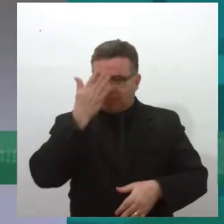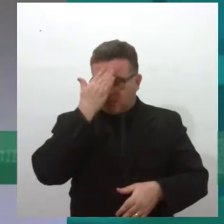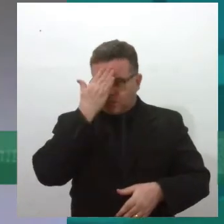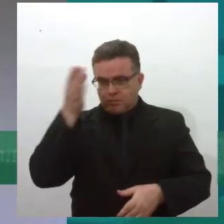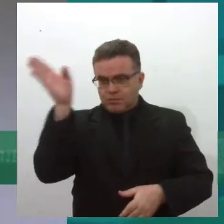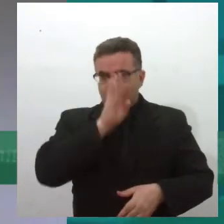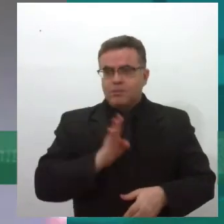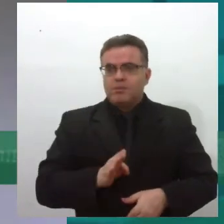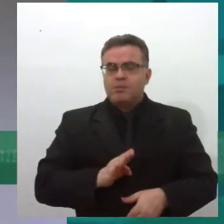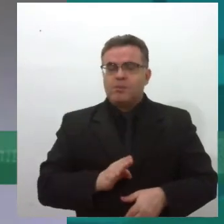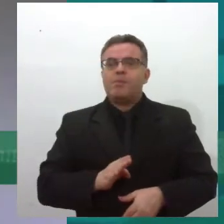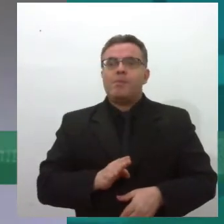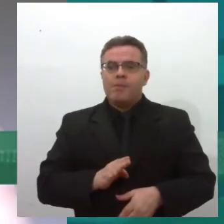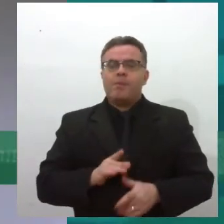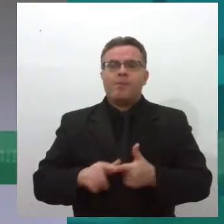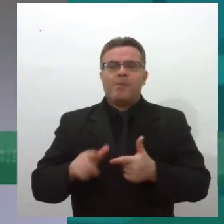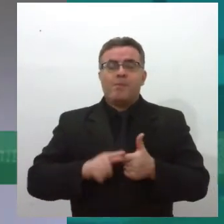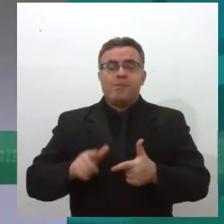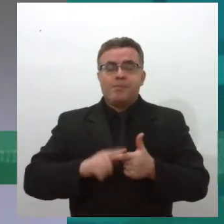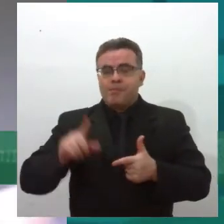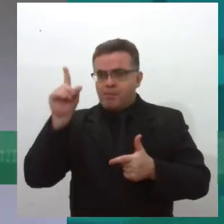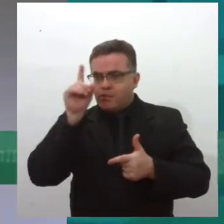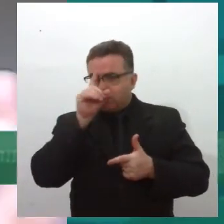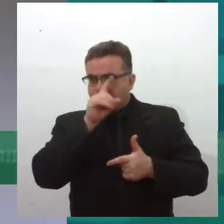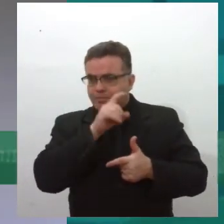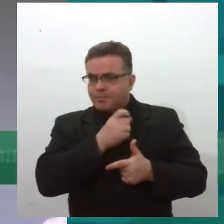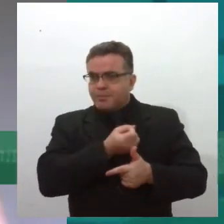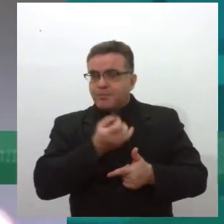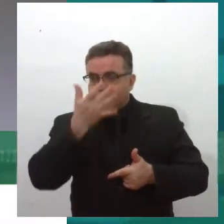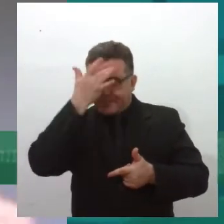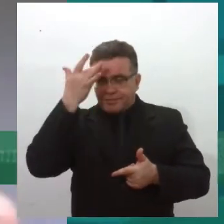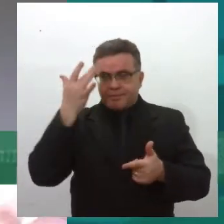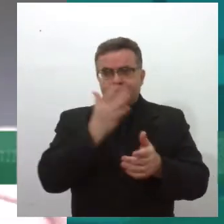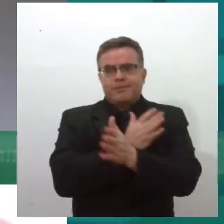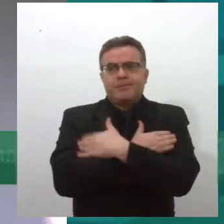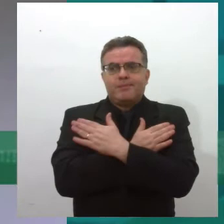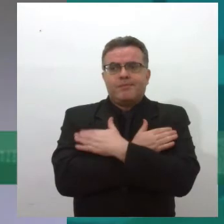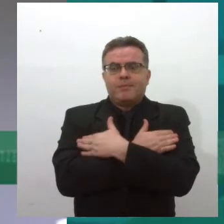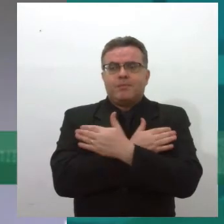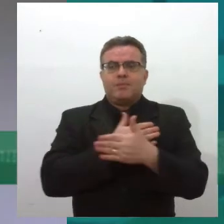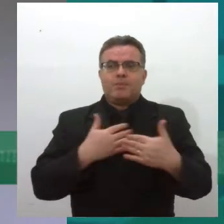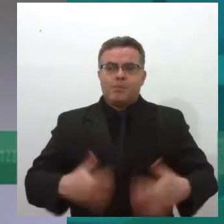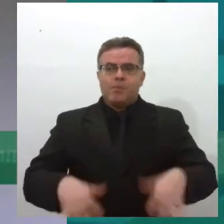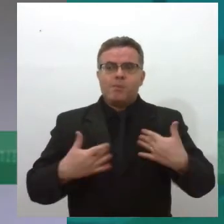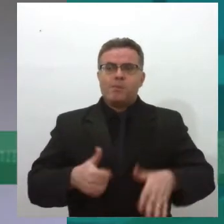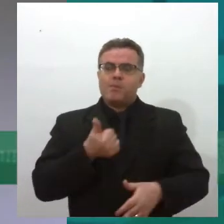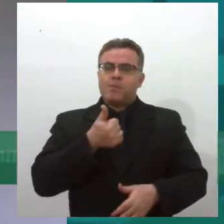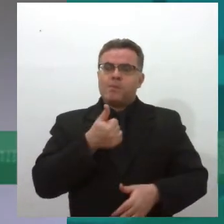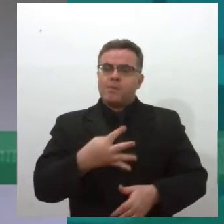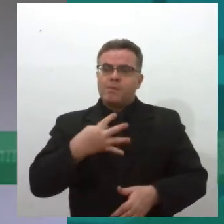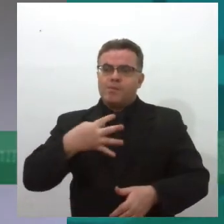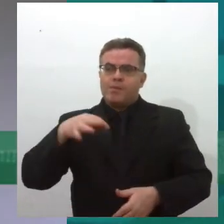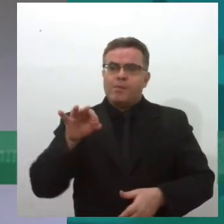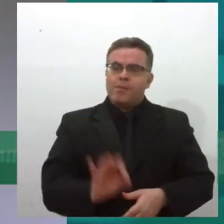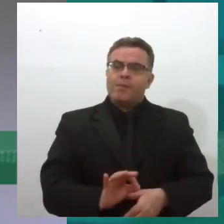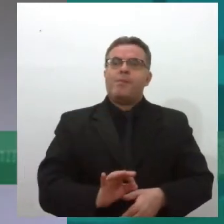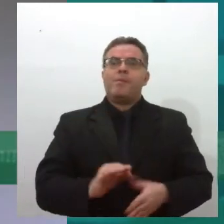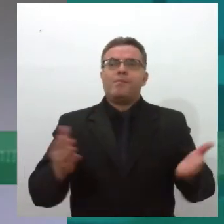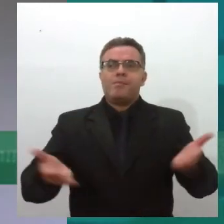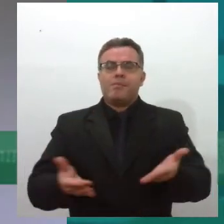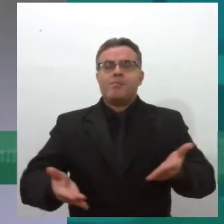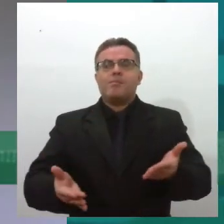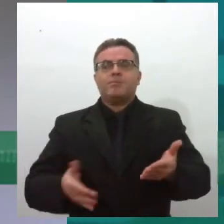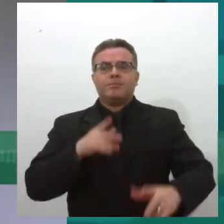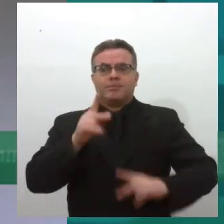passando por uma situação ruim, né? Muita gente desempregada, né? Nós temos 14% hoje da população brasileira